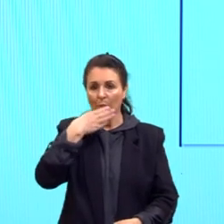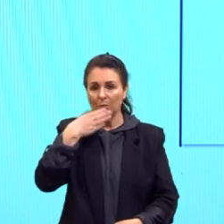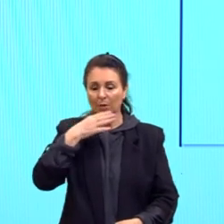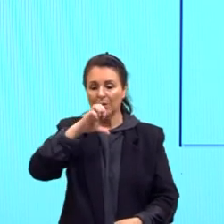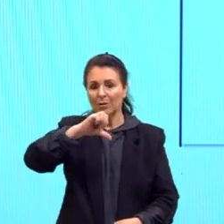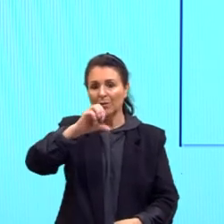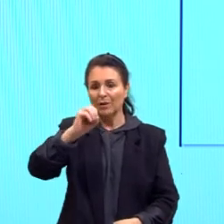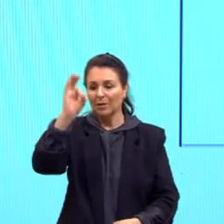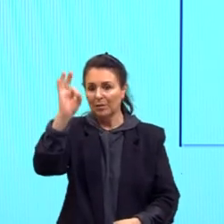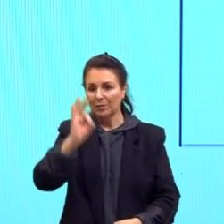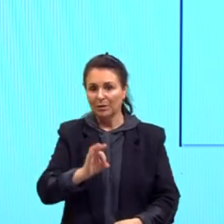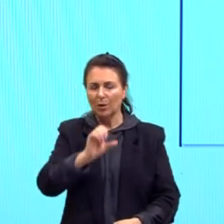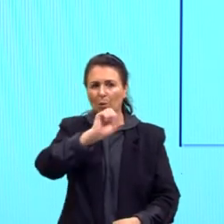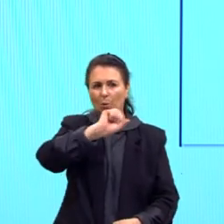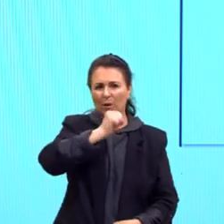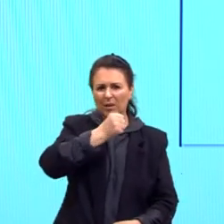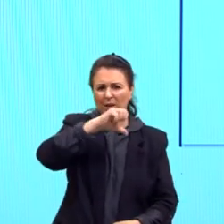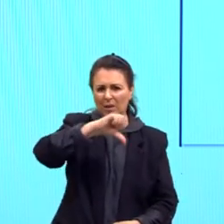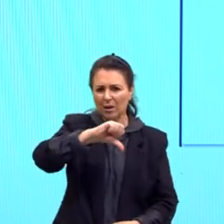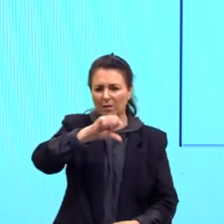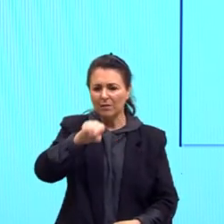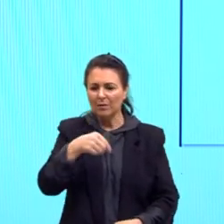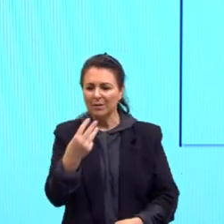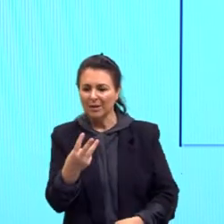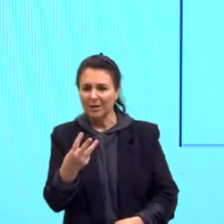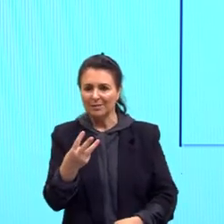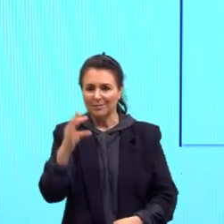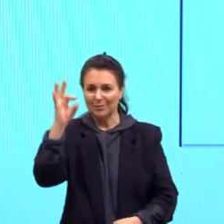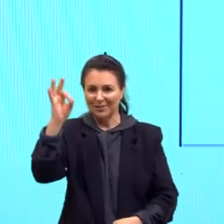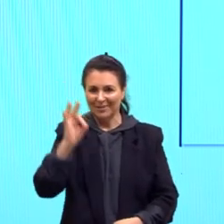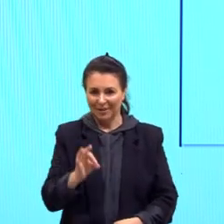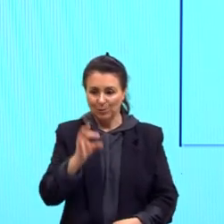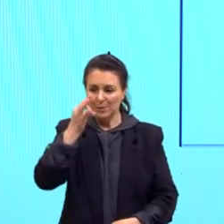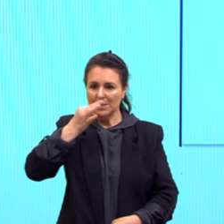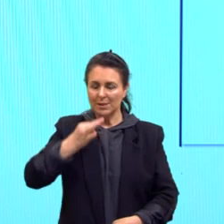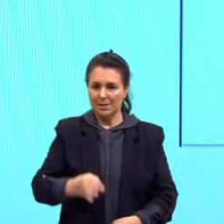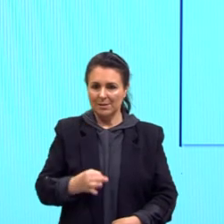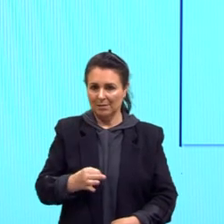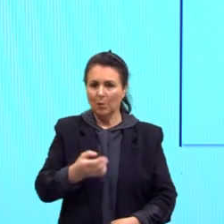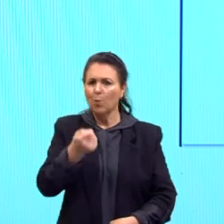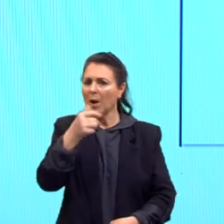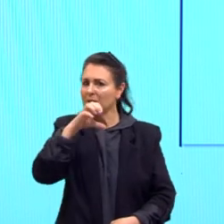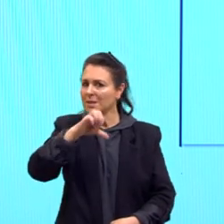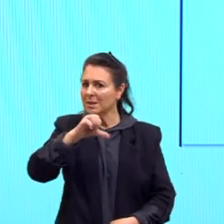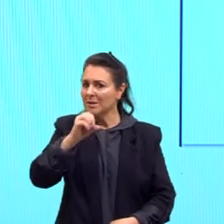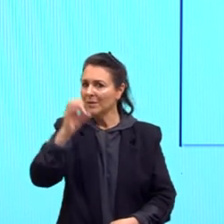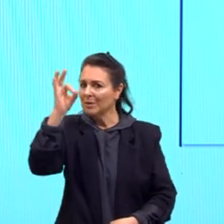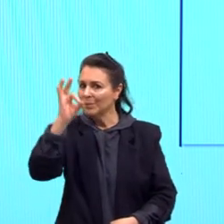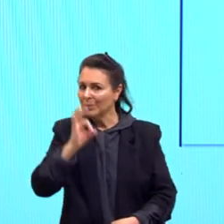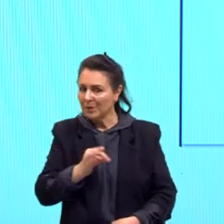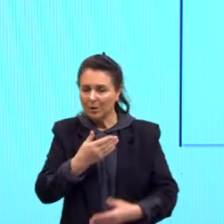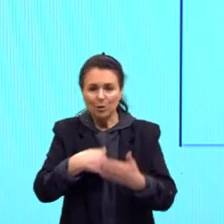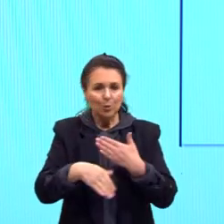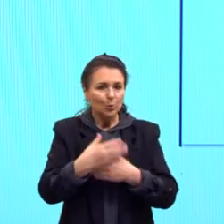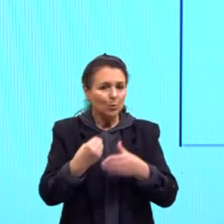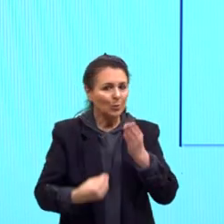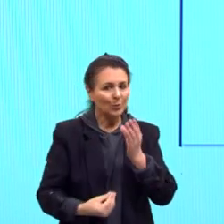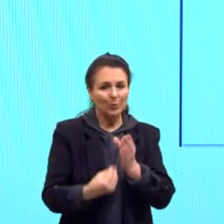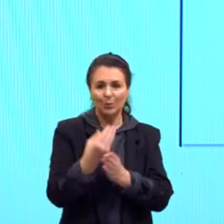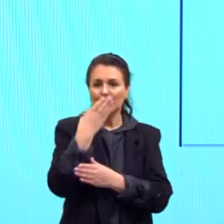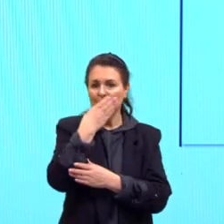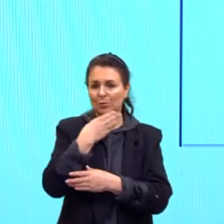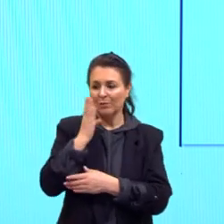90%, né, 89,3, 89% aí, quase 90% daquilo que a gente produz de açúcar,